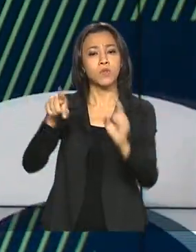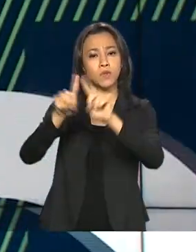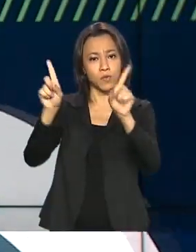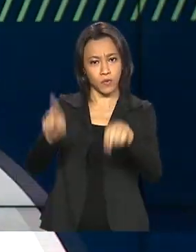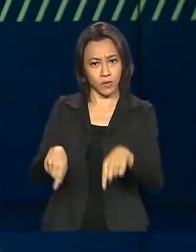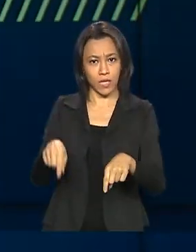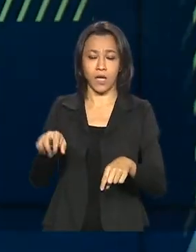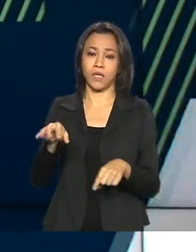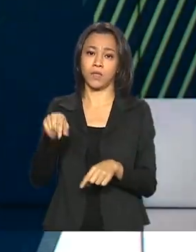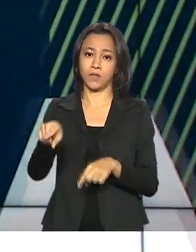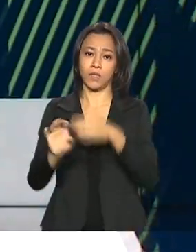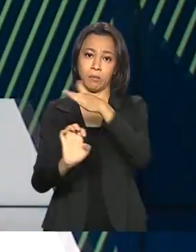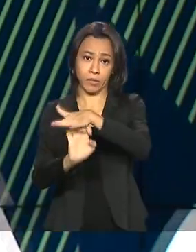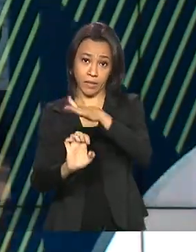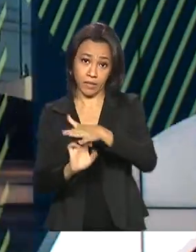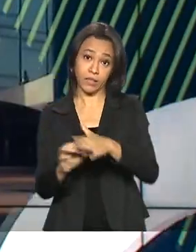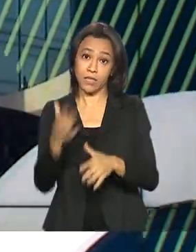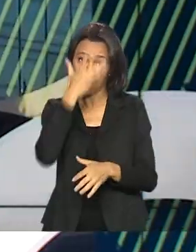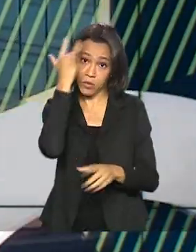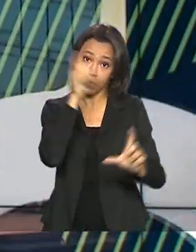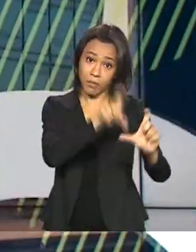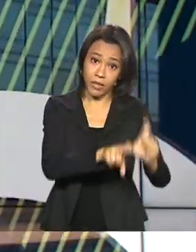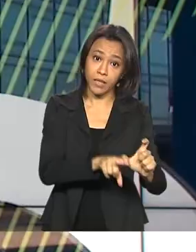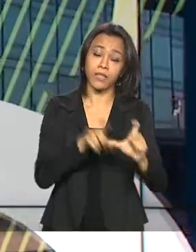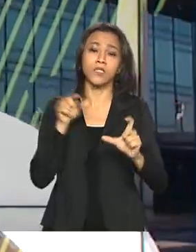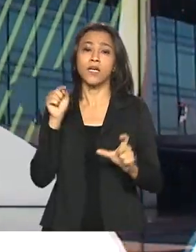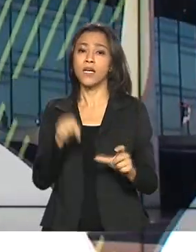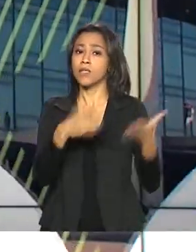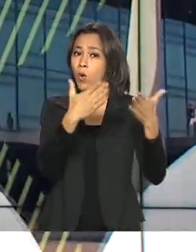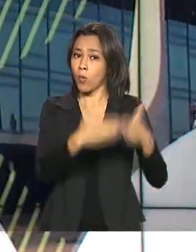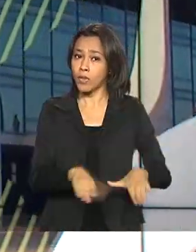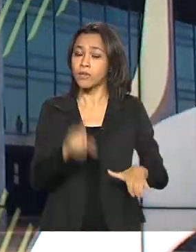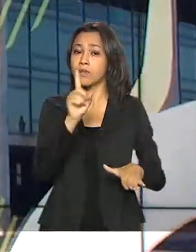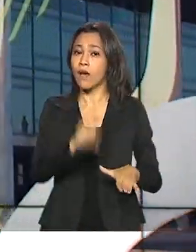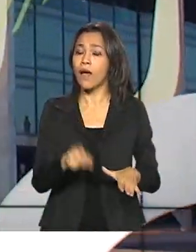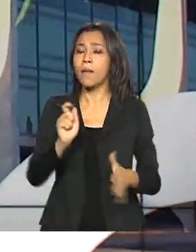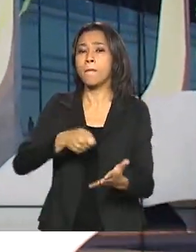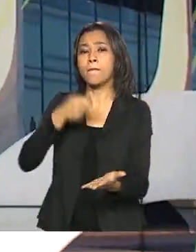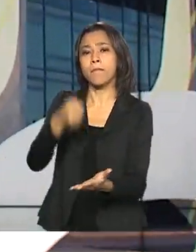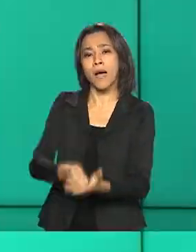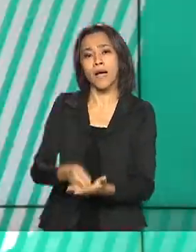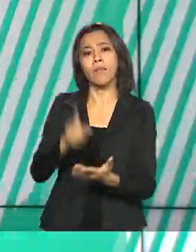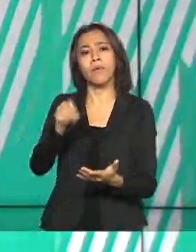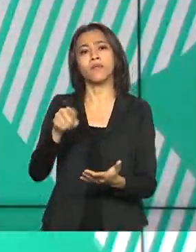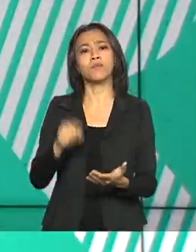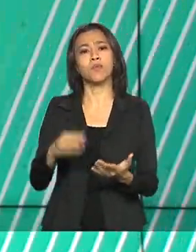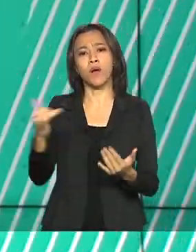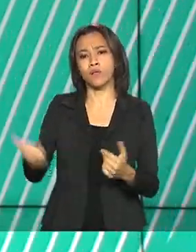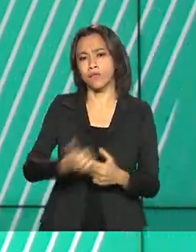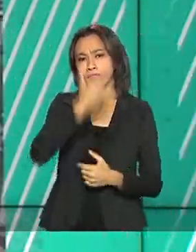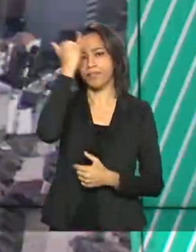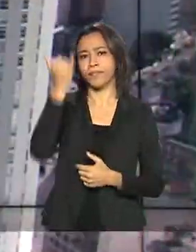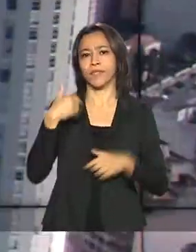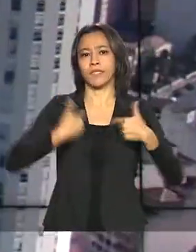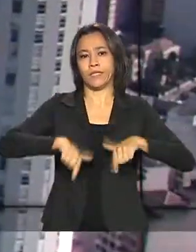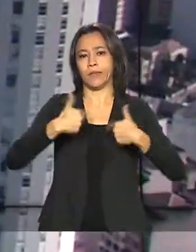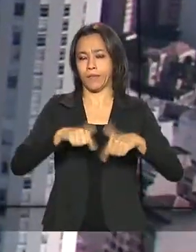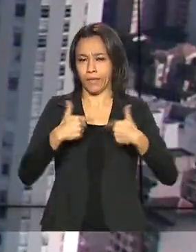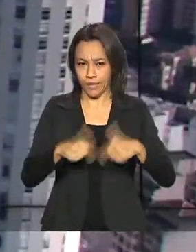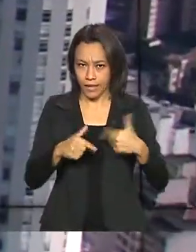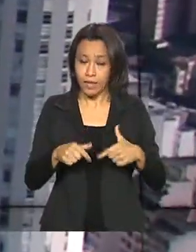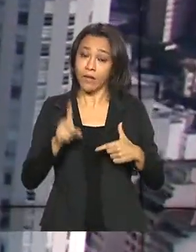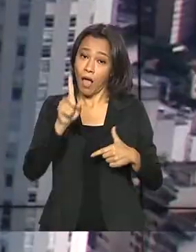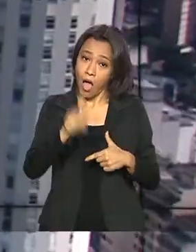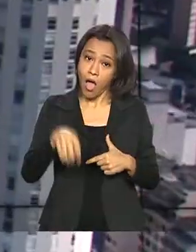seus dependentes. O ressarcimento se refere a pagamento de benefícios em acidente de trabalho que corresponde por